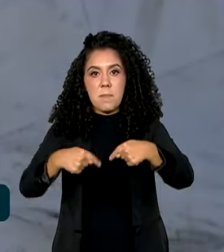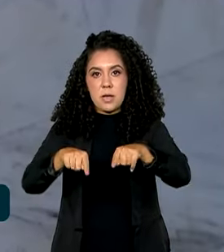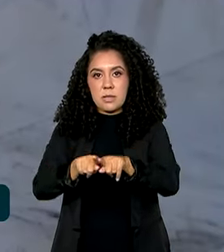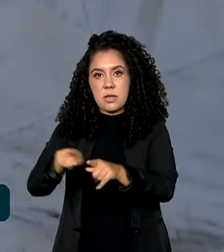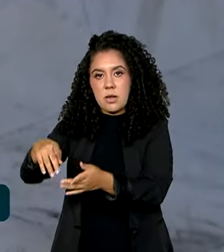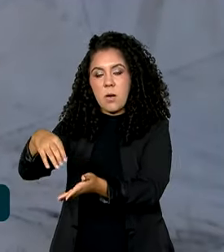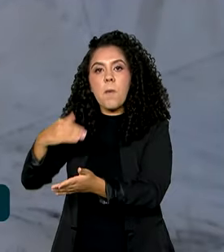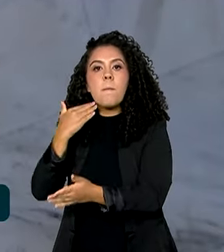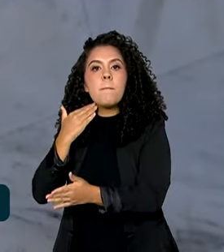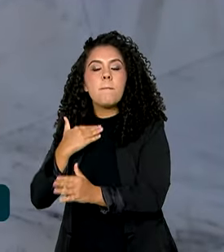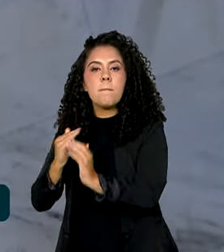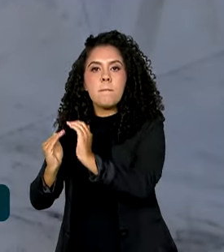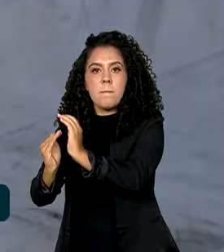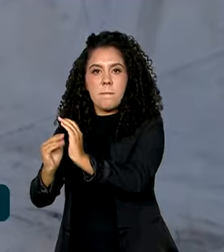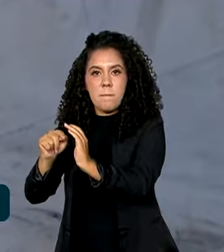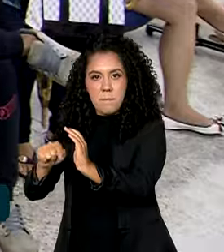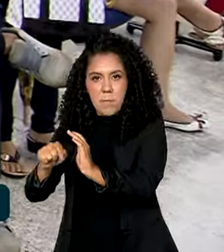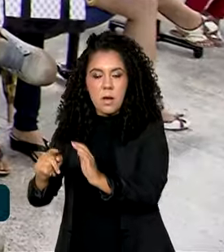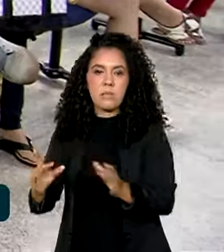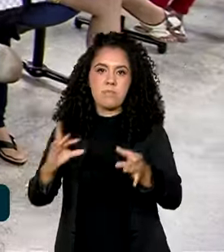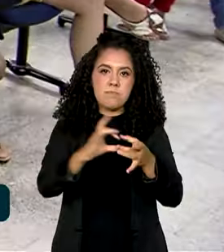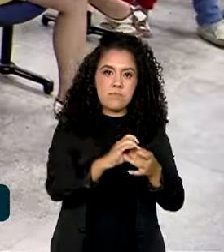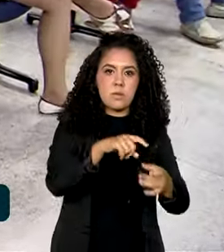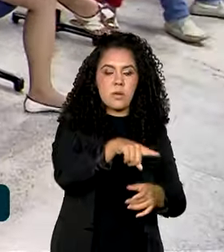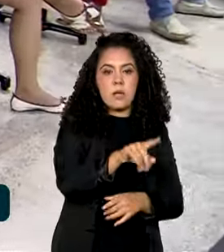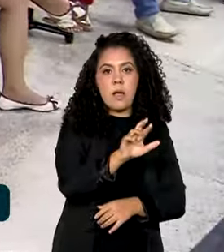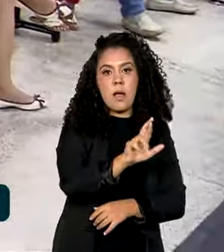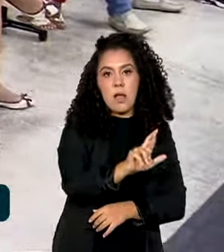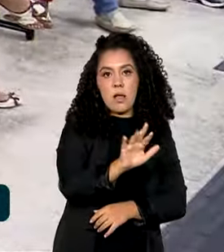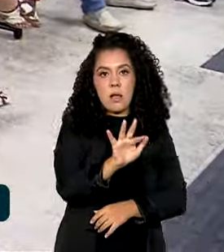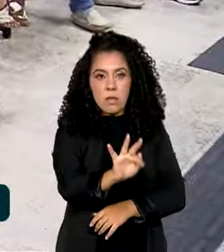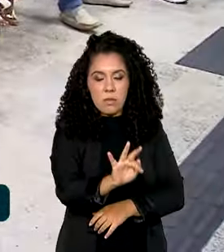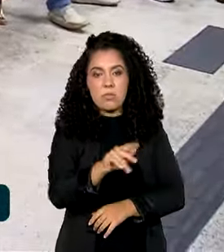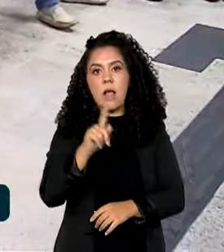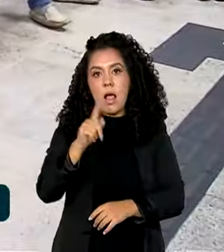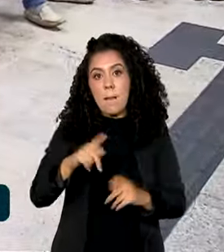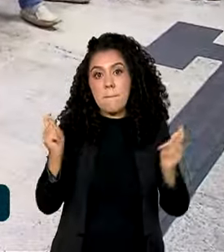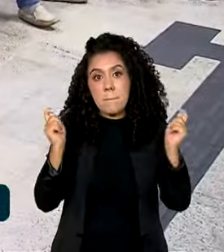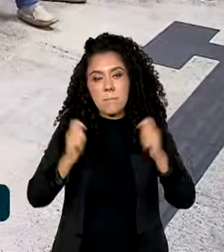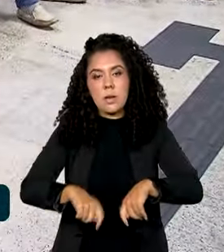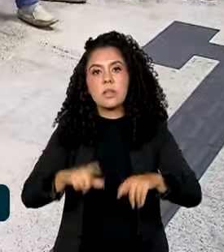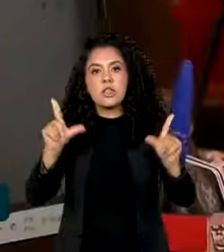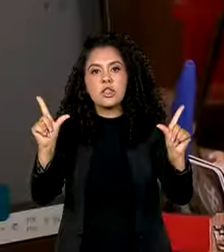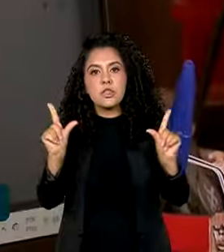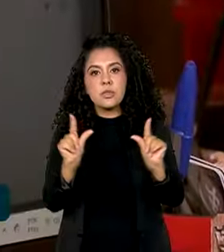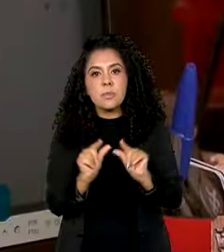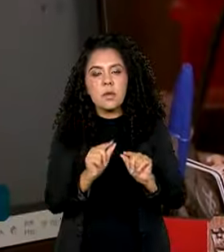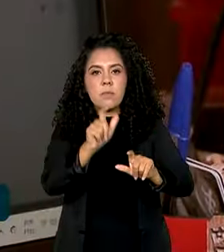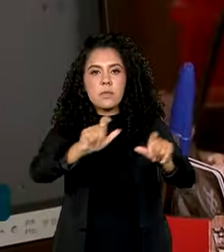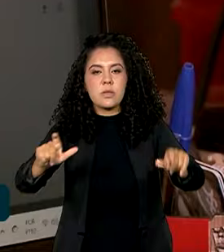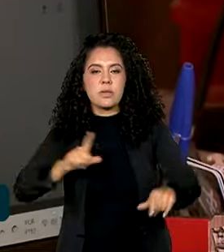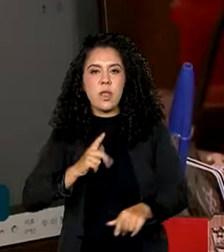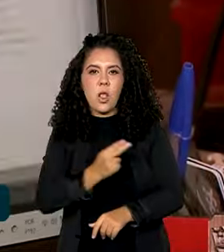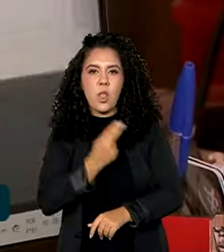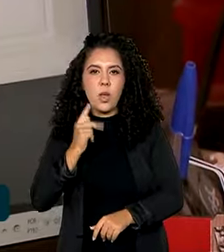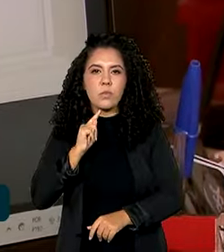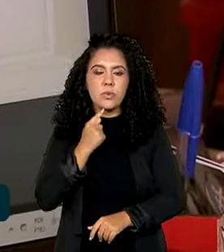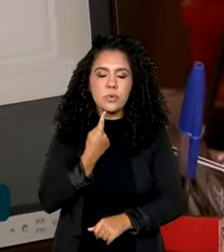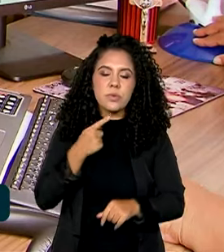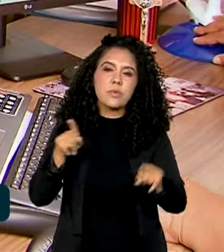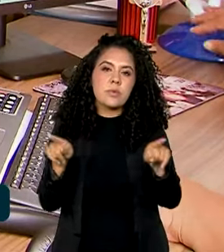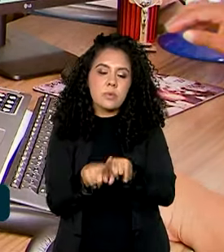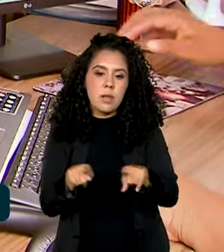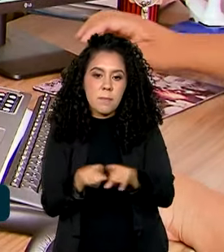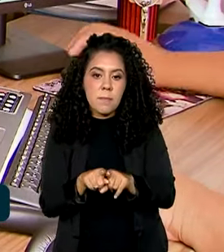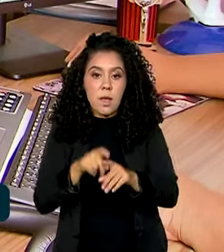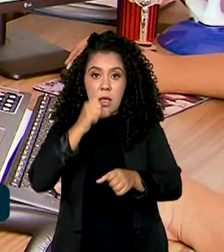A Receita acredita que com mais essa possibilidade, a inadimplência caia. E a ideia é, ao longo